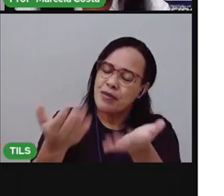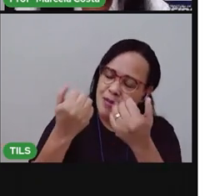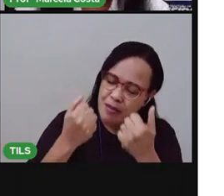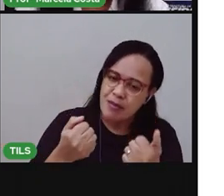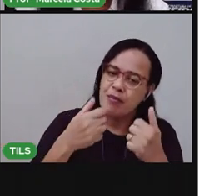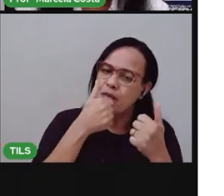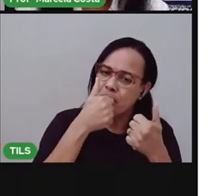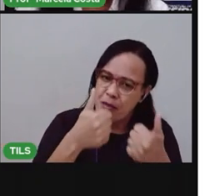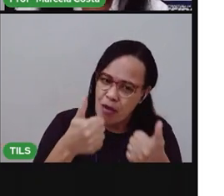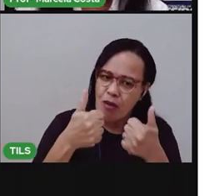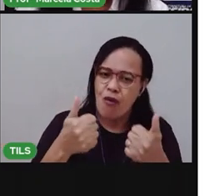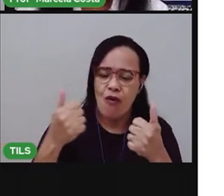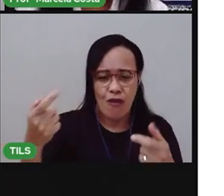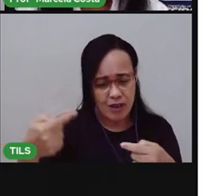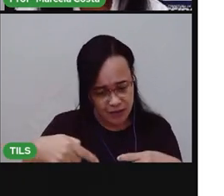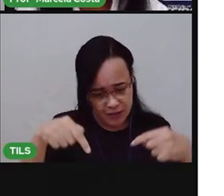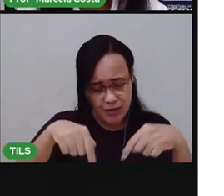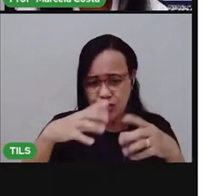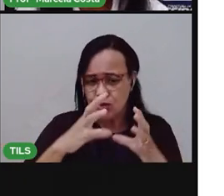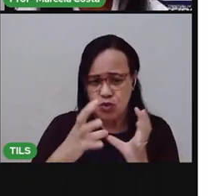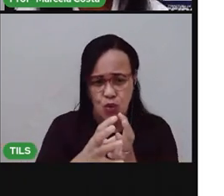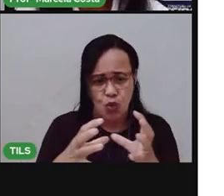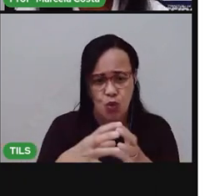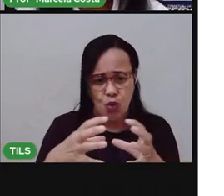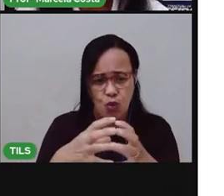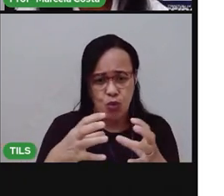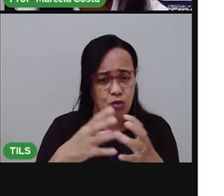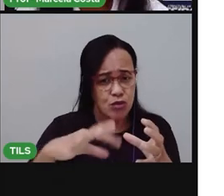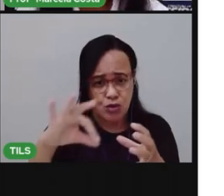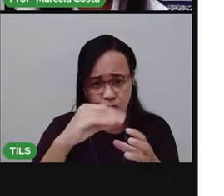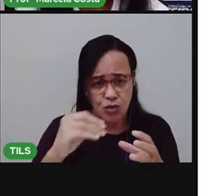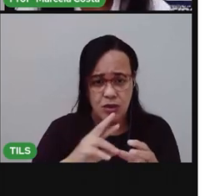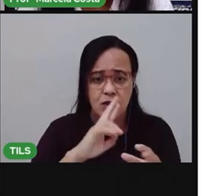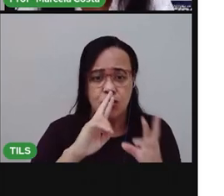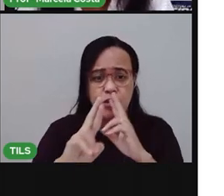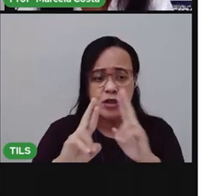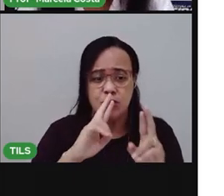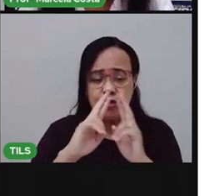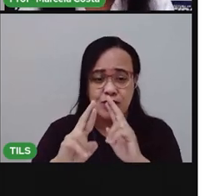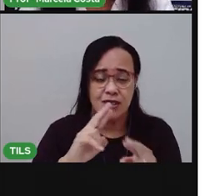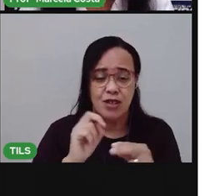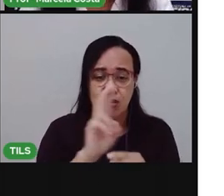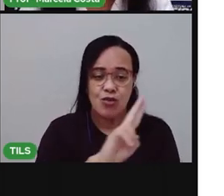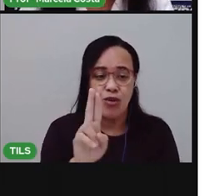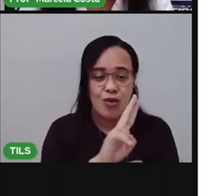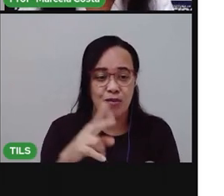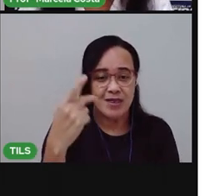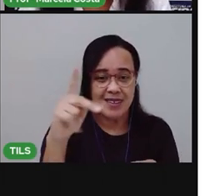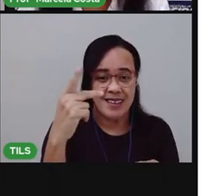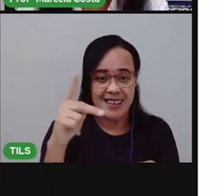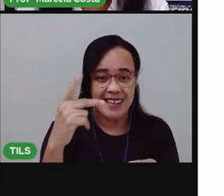vieram. Todo mundo respondeu ao mesmo tempo. Franjinha!